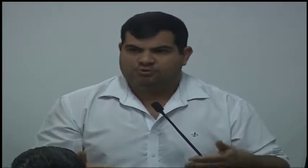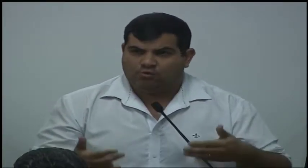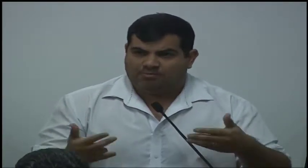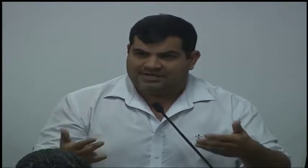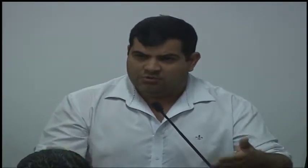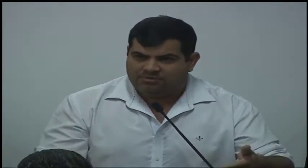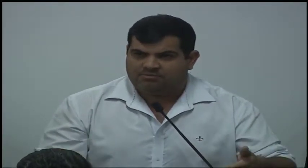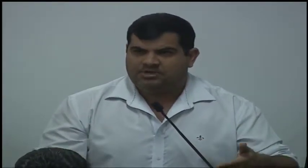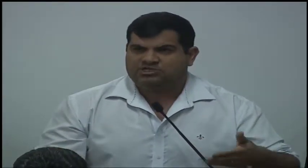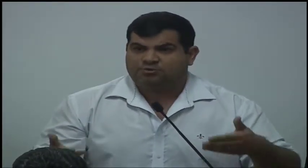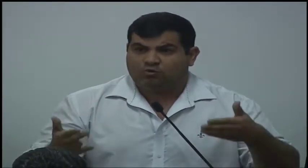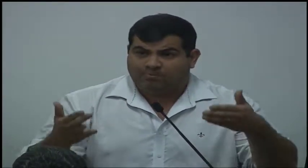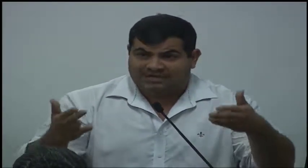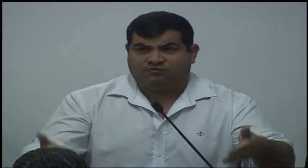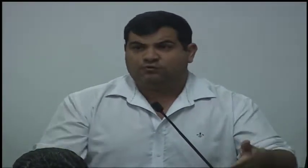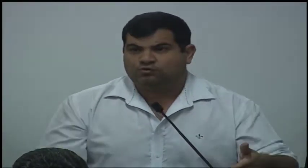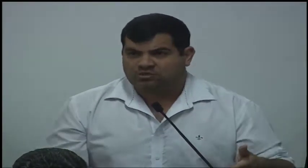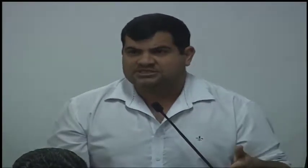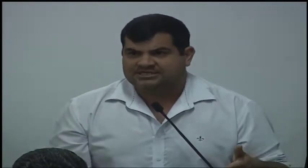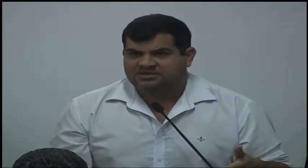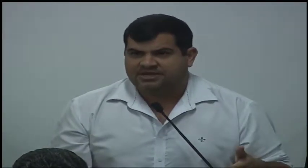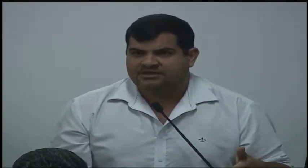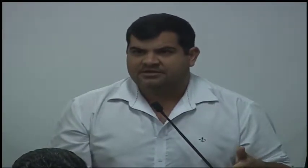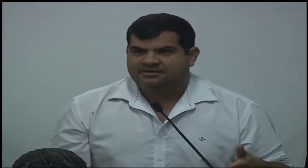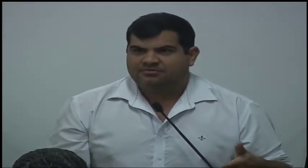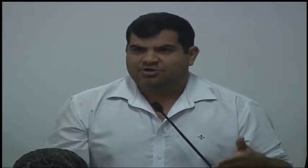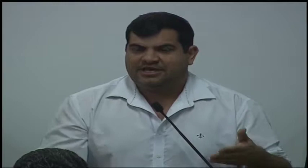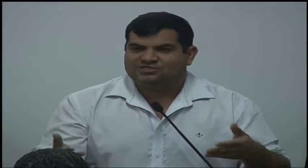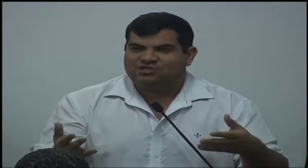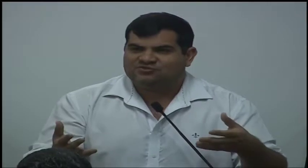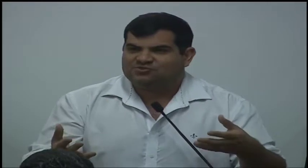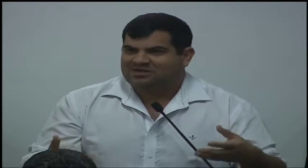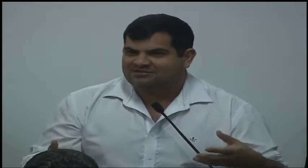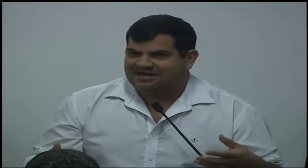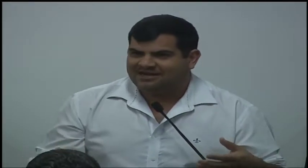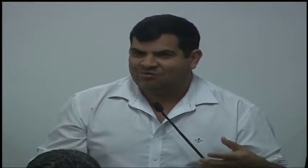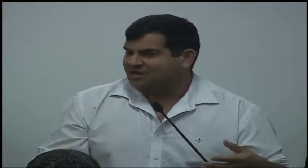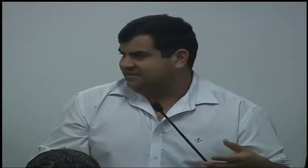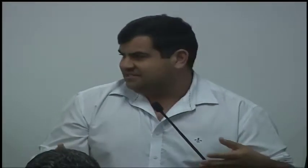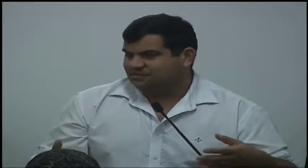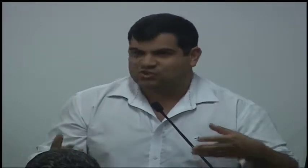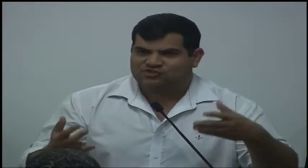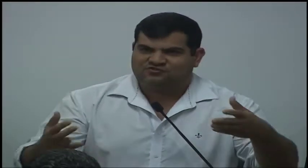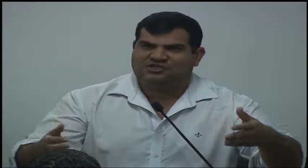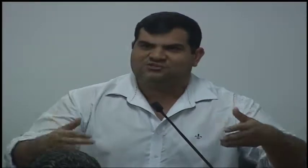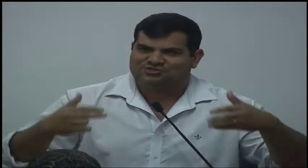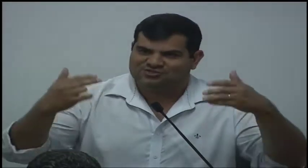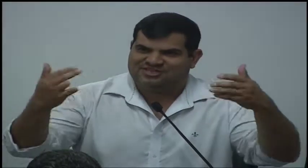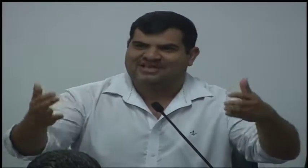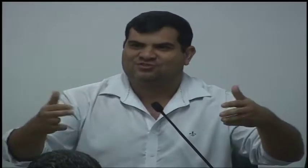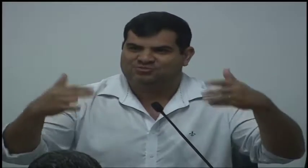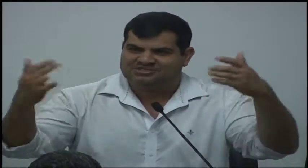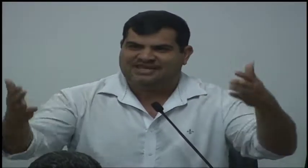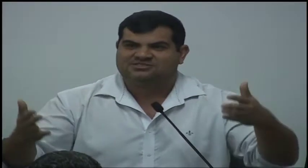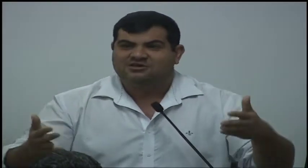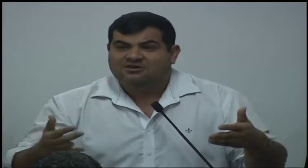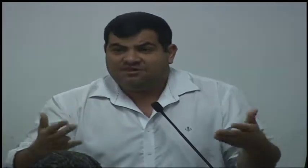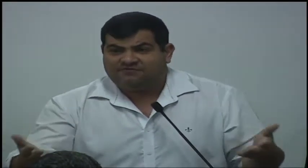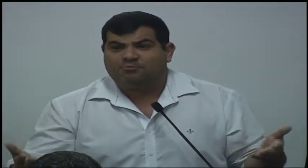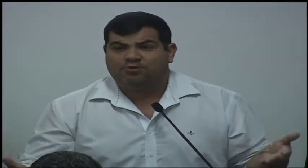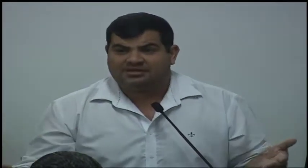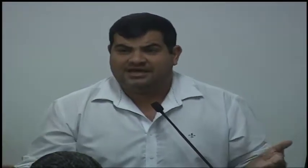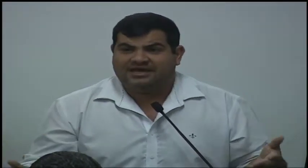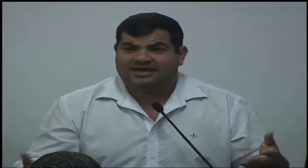vereadores preocupado com o meio ambiente, preocupado com o futuro da cidade de Limeira, porque isso que nós vamos plantar agora vai ser nossos filhos, nossos netos, bisnetos,